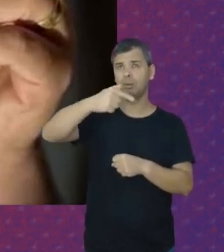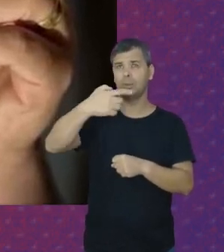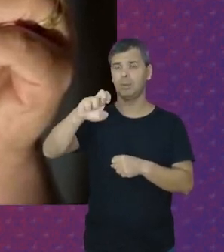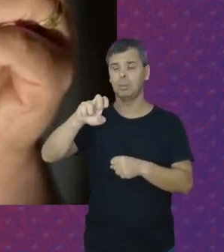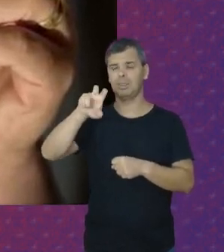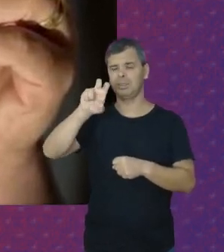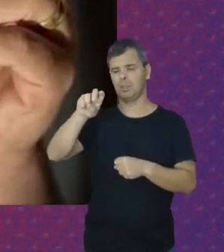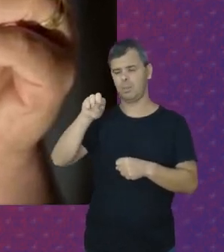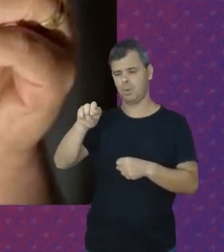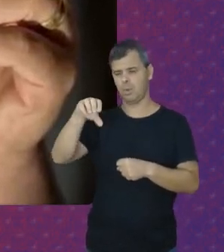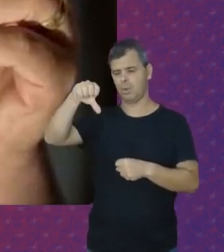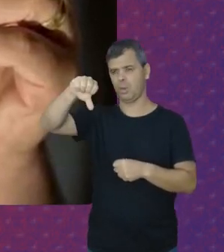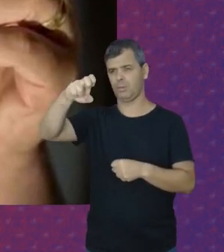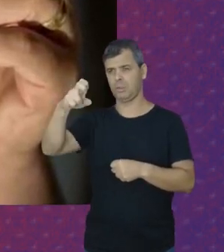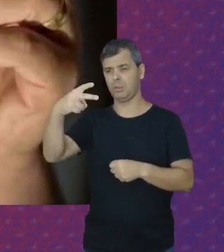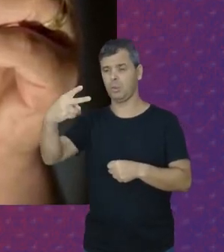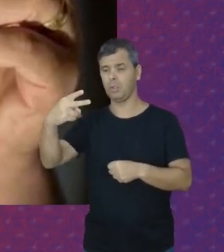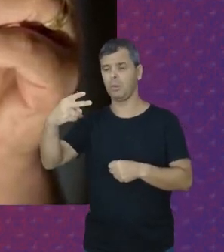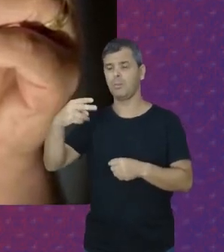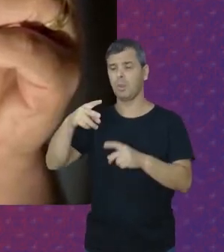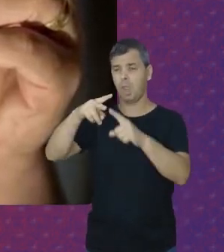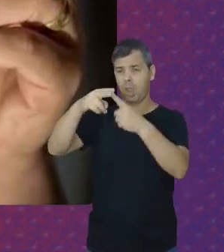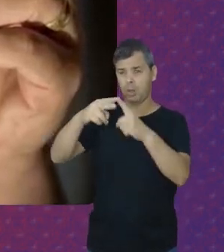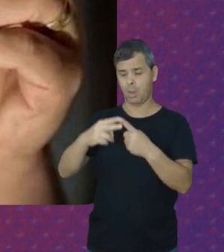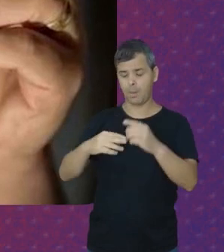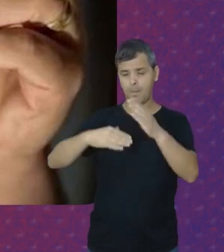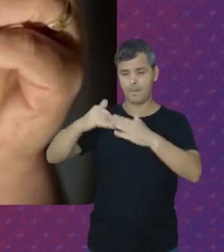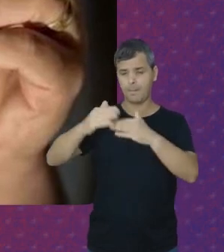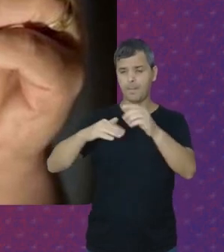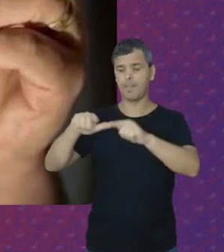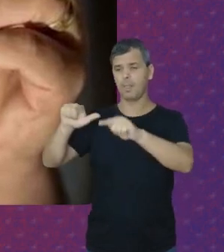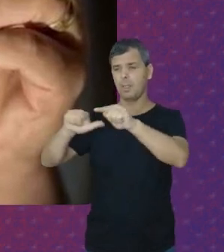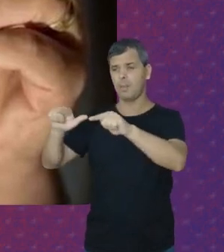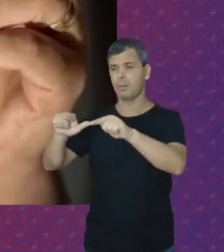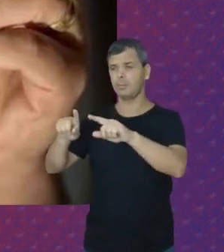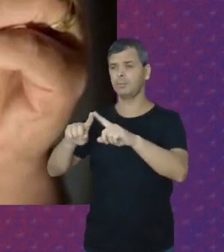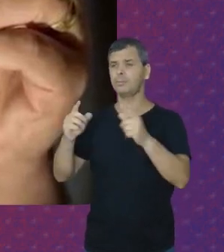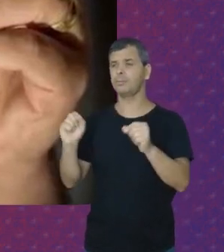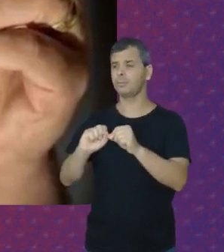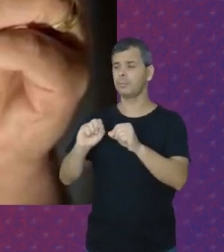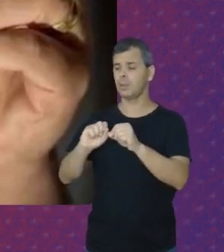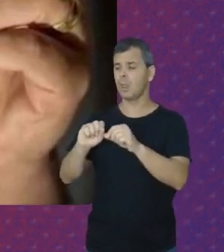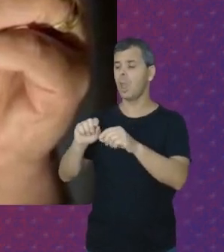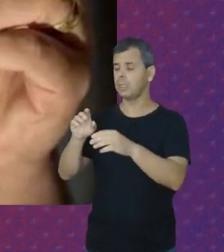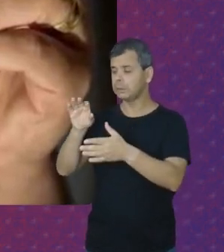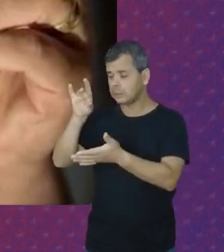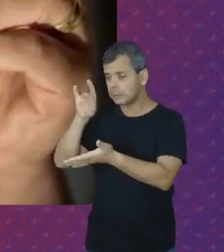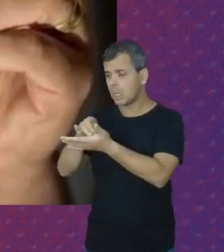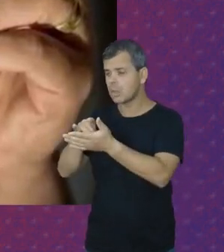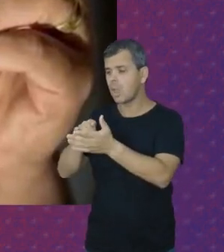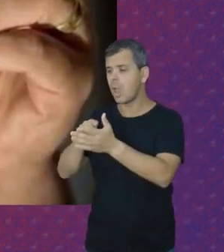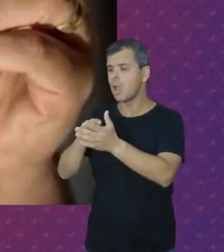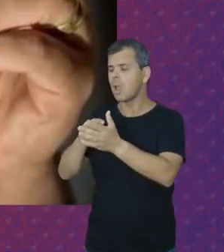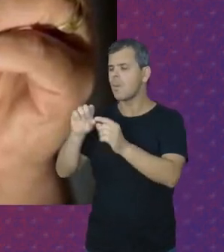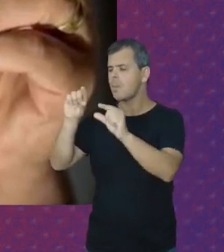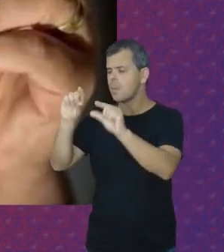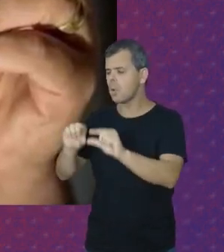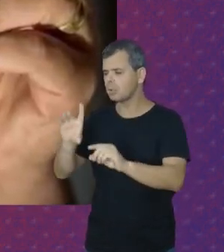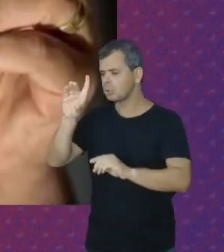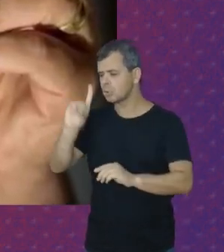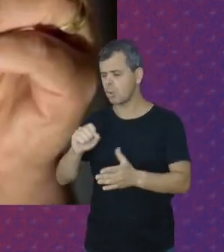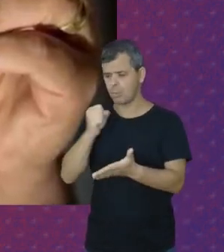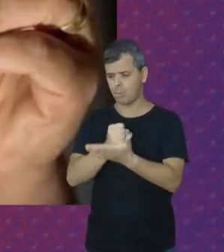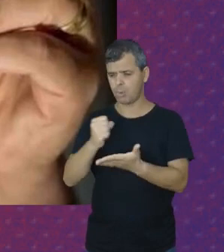.859 Regulamentou a profissão de empregado doméstico E formalizou alguns poucos direitos Como